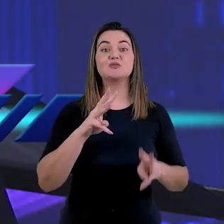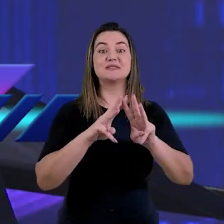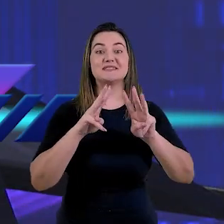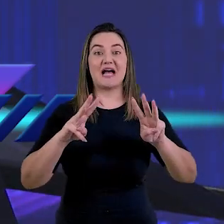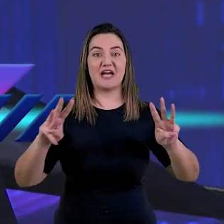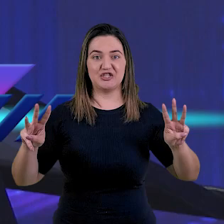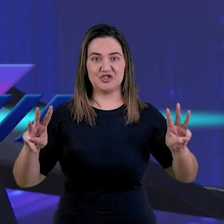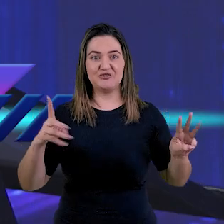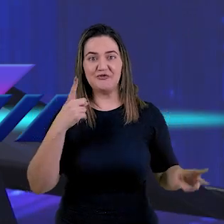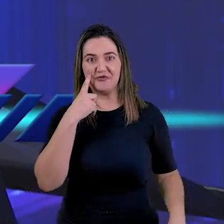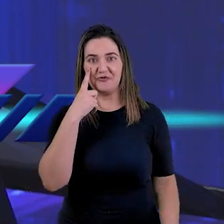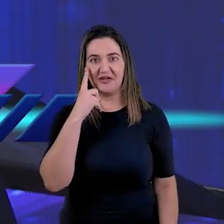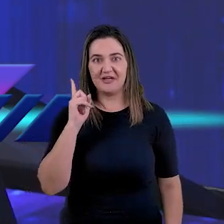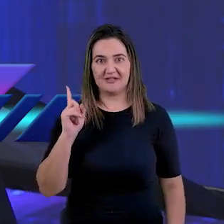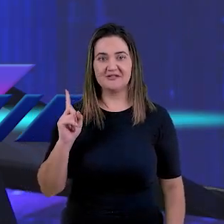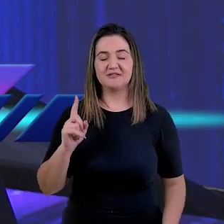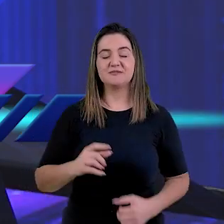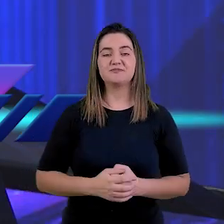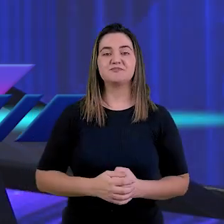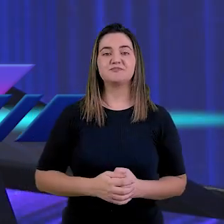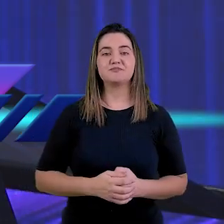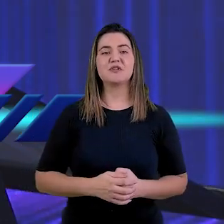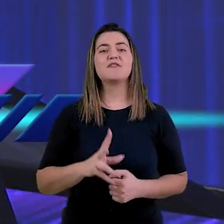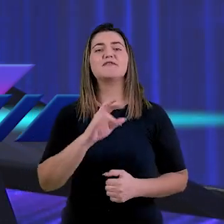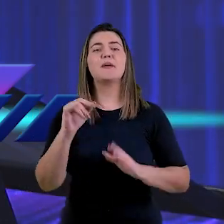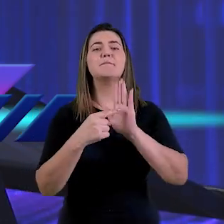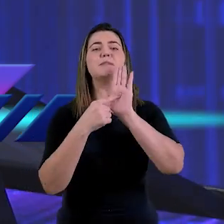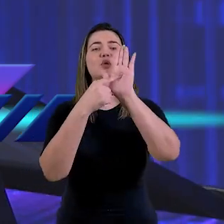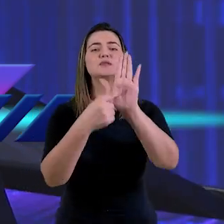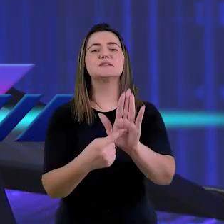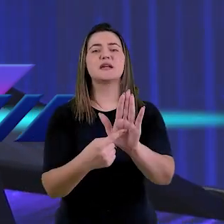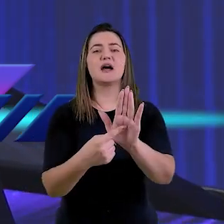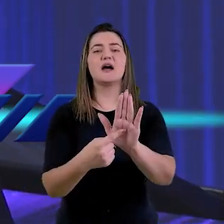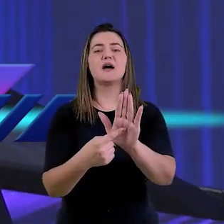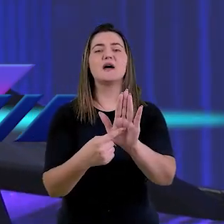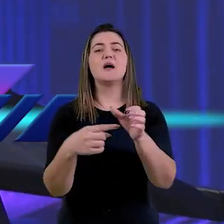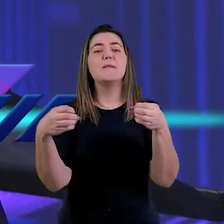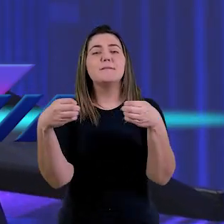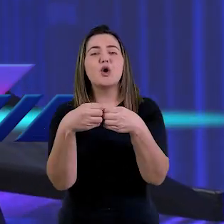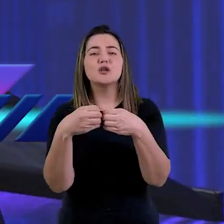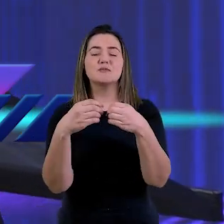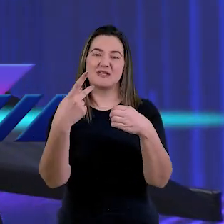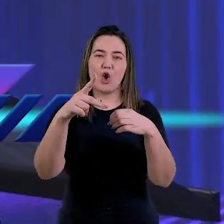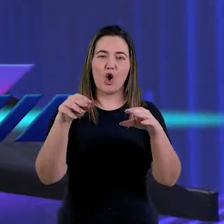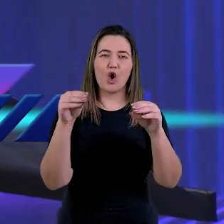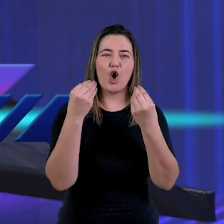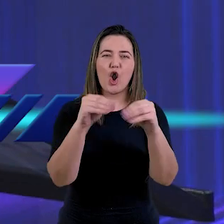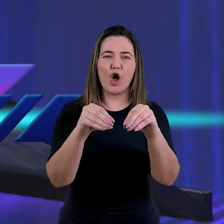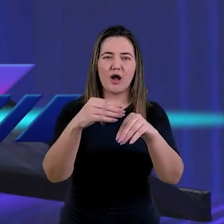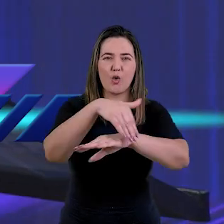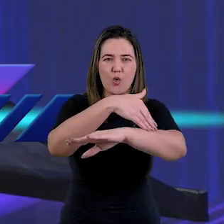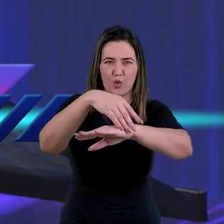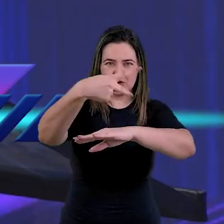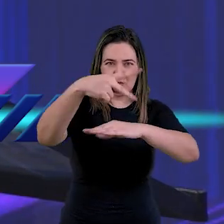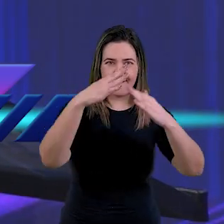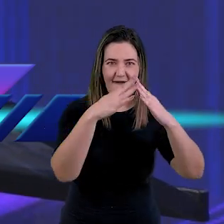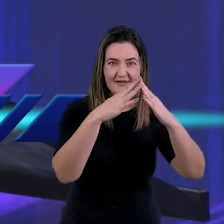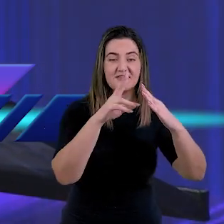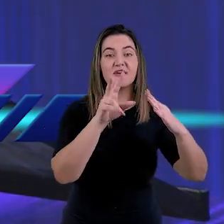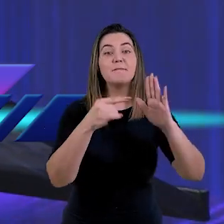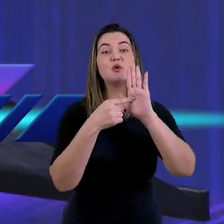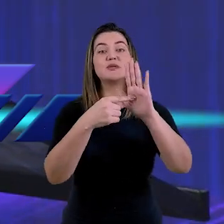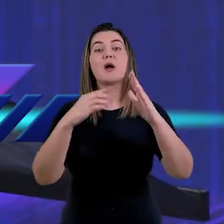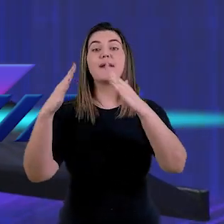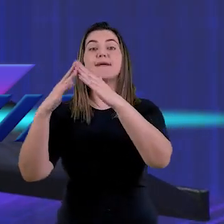site encontreumaigreja.com.br Lá, o site vai mostrar para você a mais próxima da sua casa. As